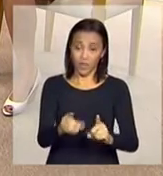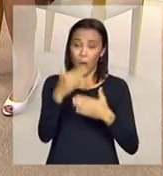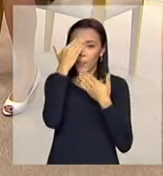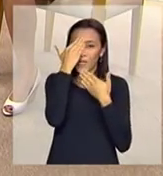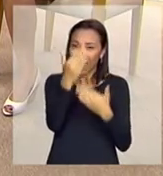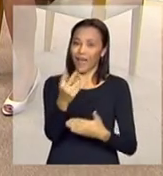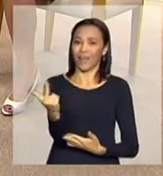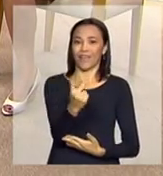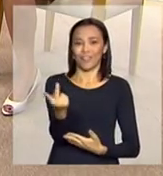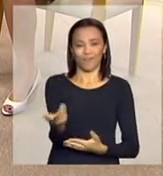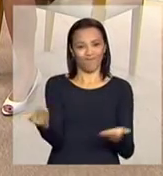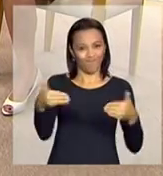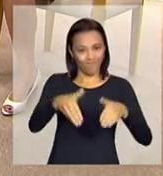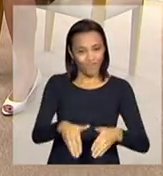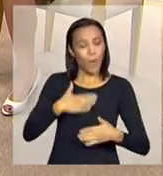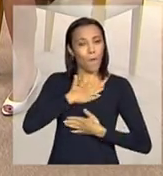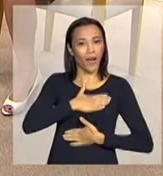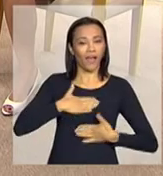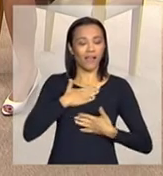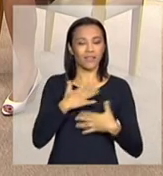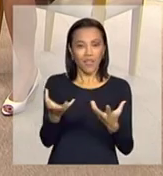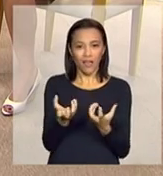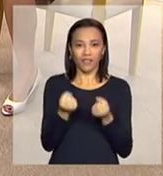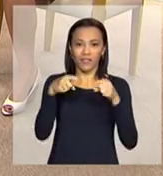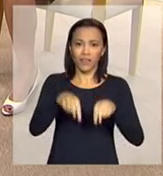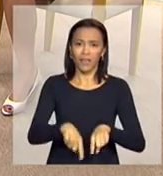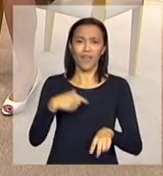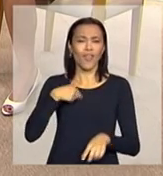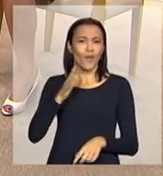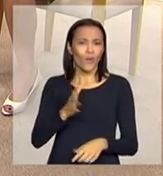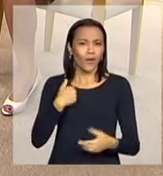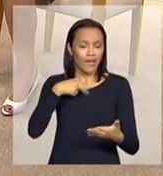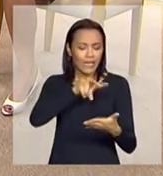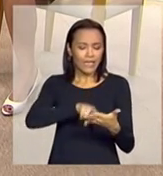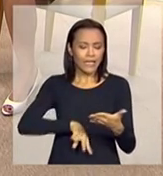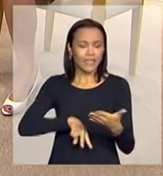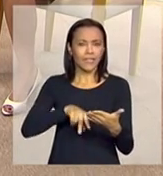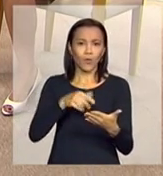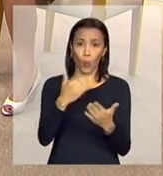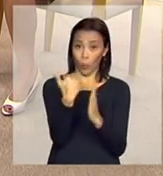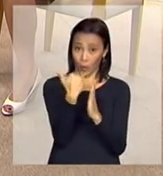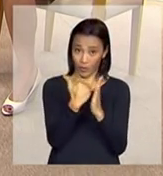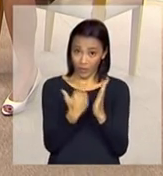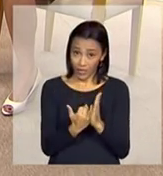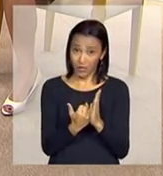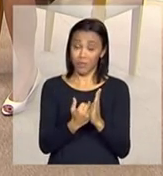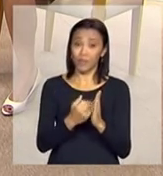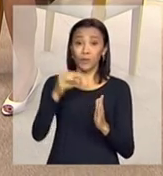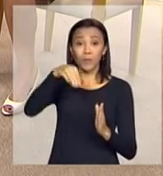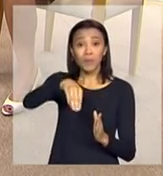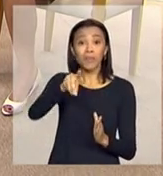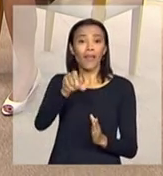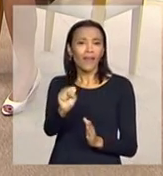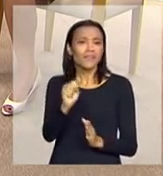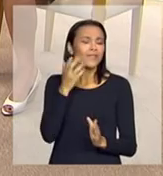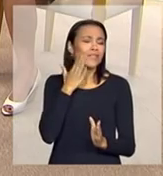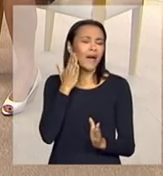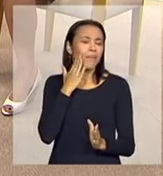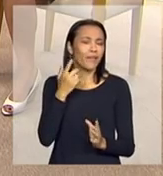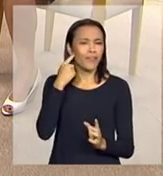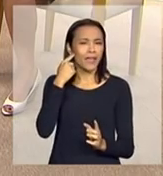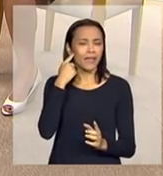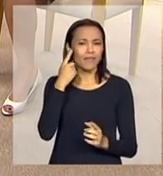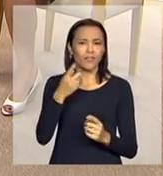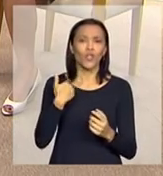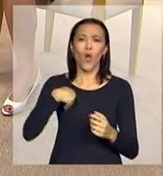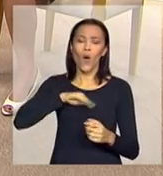por terem vindo, é um prazer recebê-los. Eu li o nome deste programa todo do Ministério aqui e, meu Deus, eu até imagino, né? Que a gente